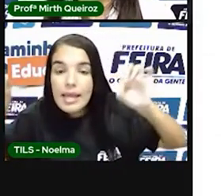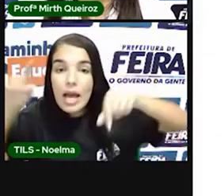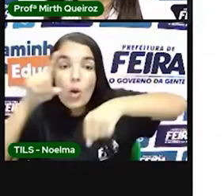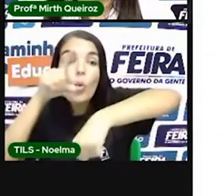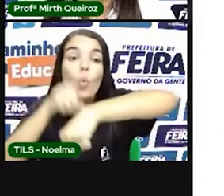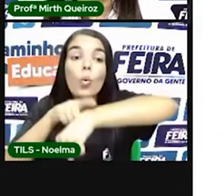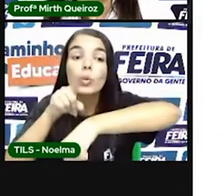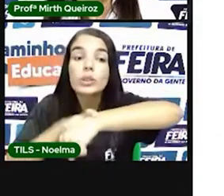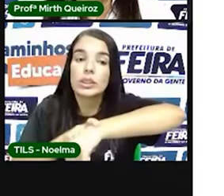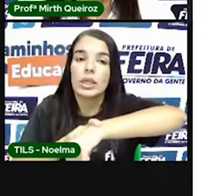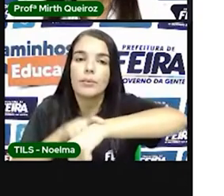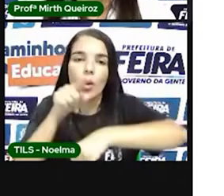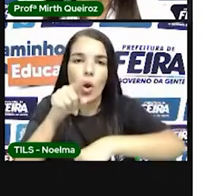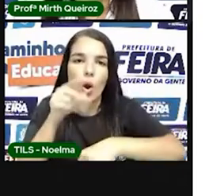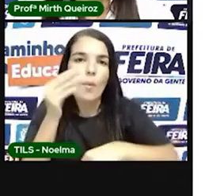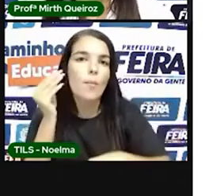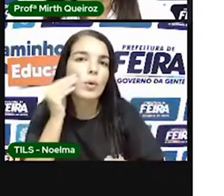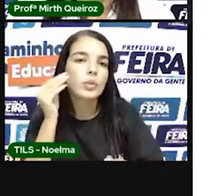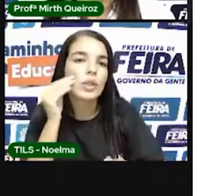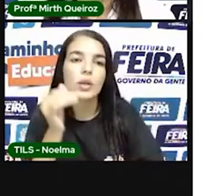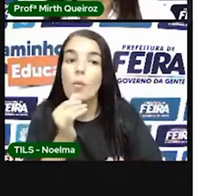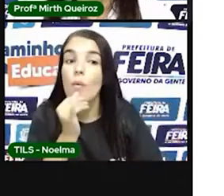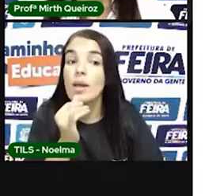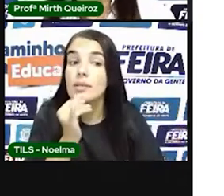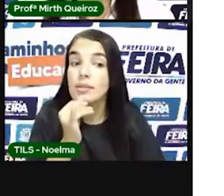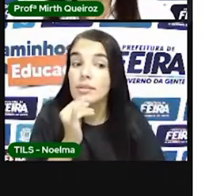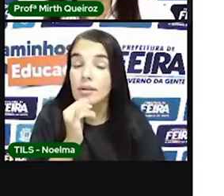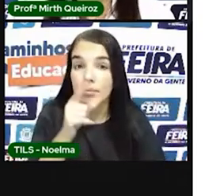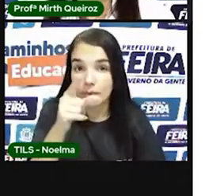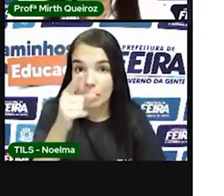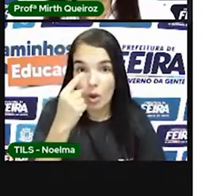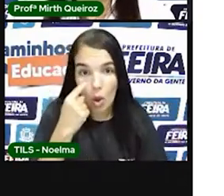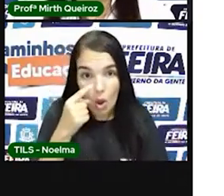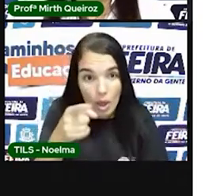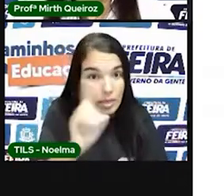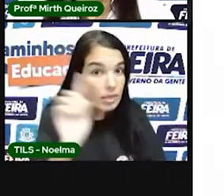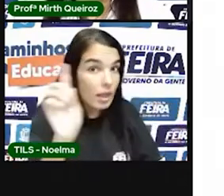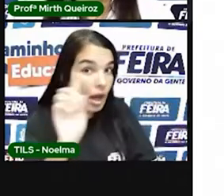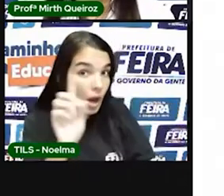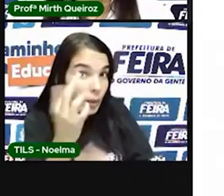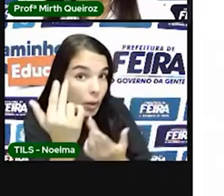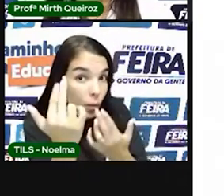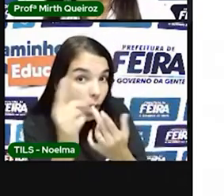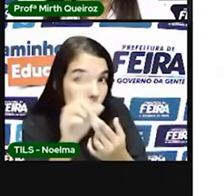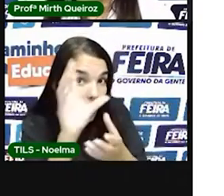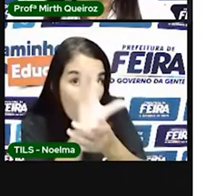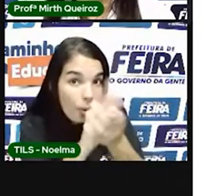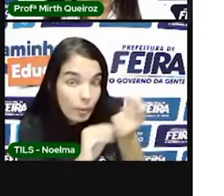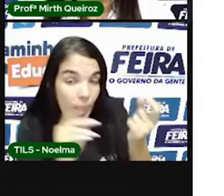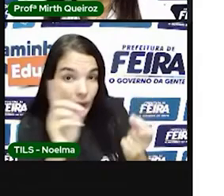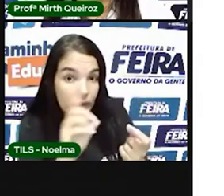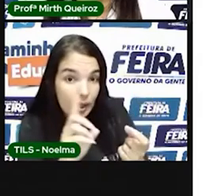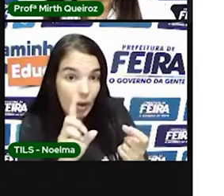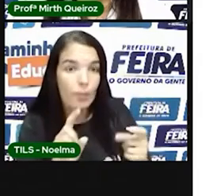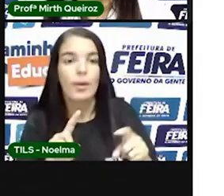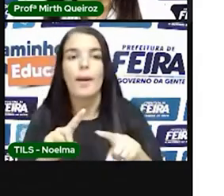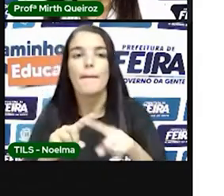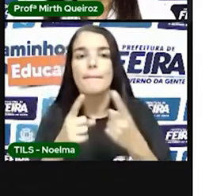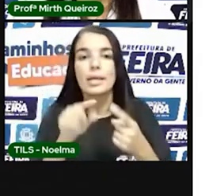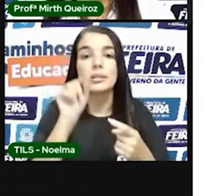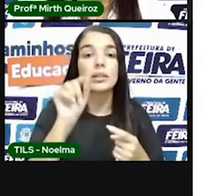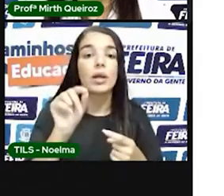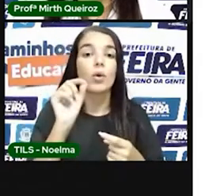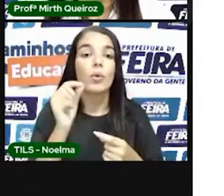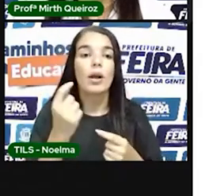Aqui nós temos um modelo dessa linha do tempo. Não é essa linha que vocês vão fazer. Até porque aqui